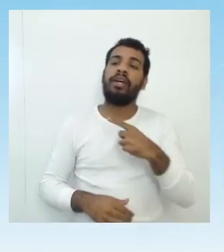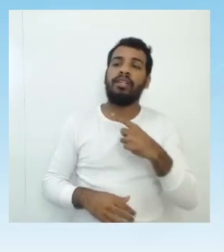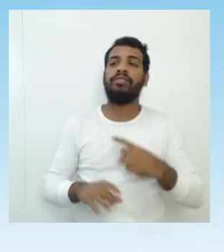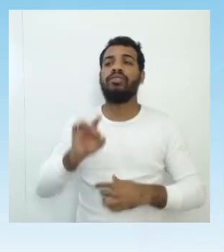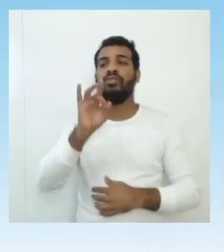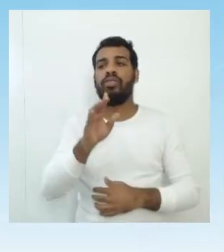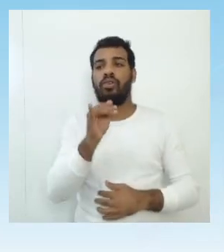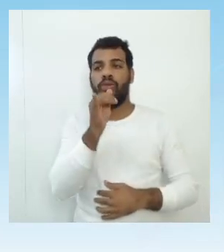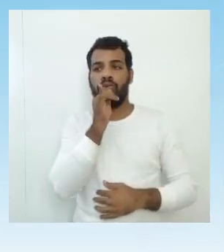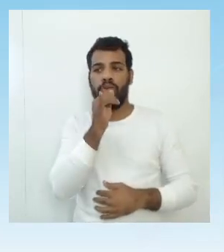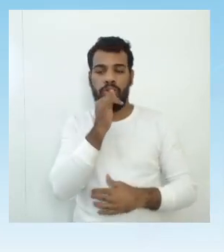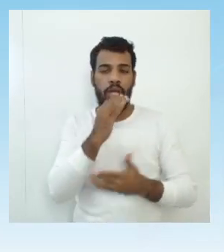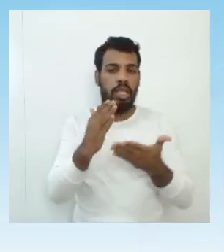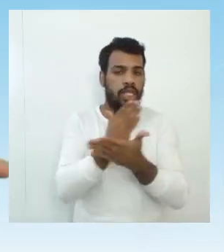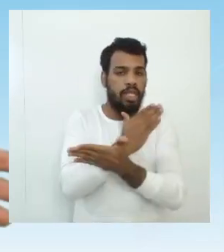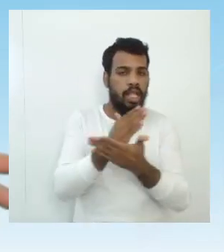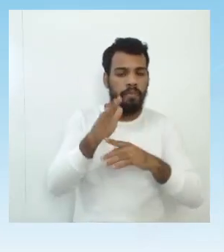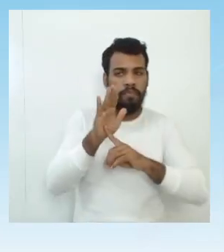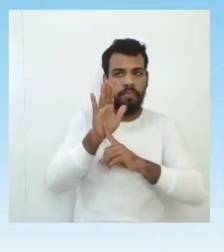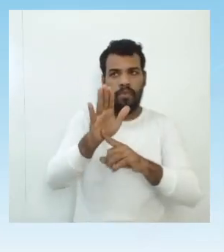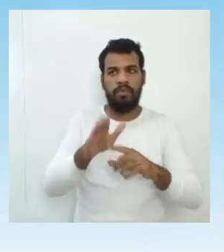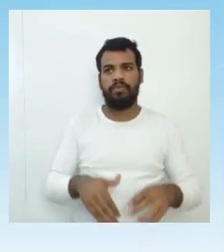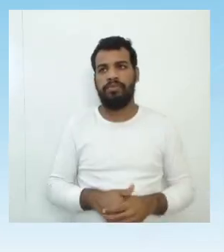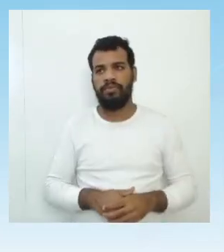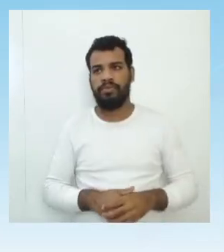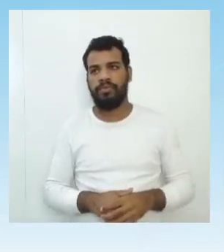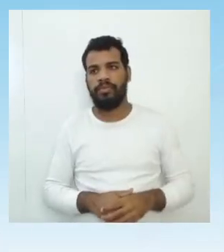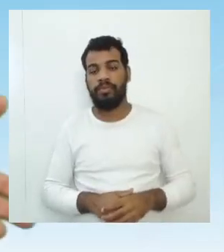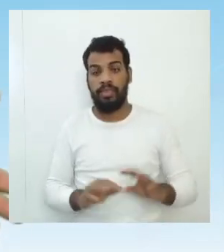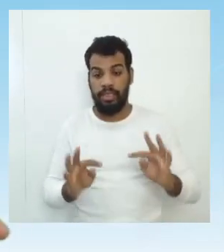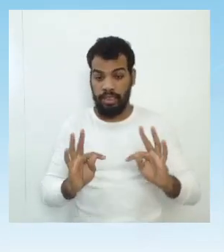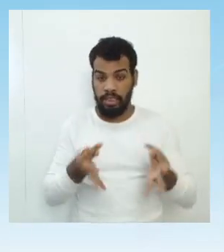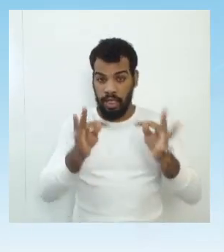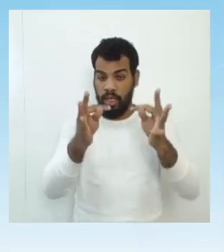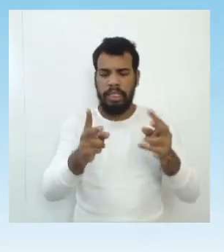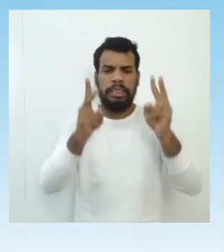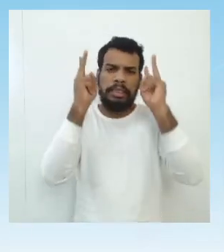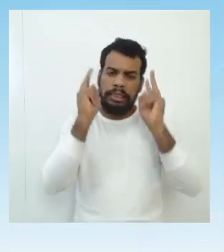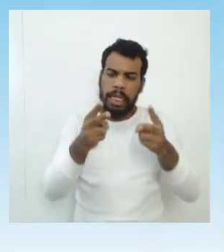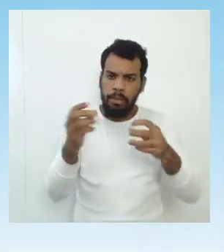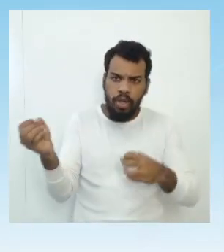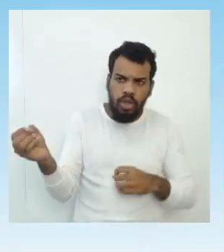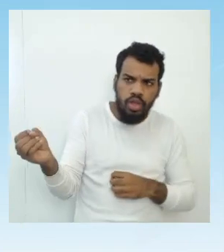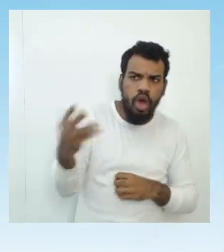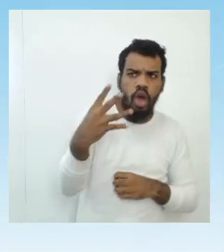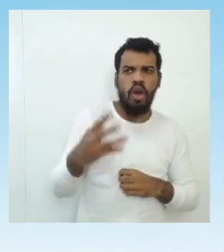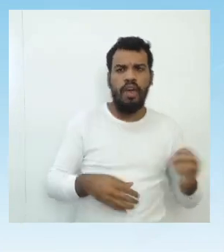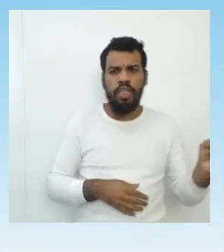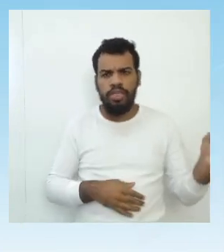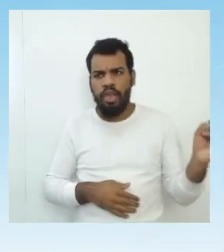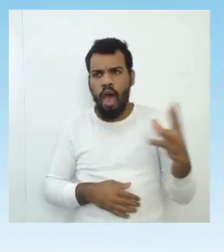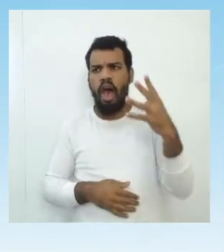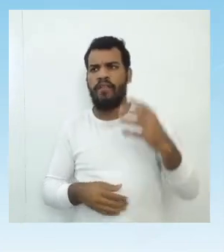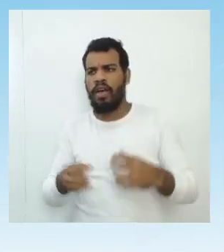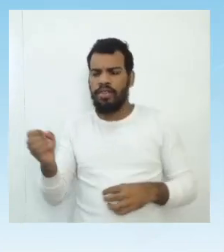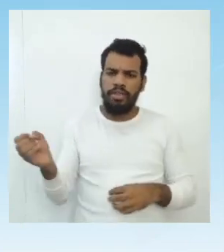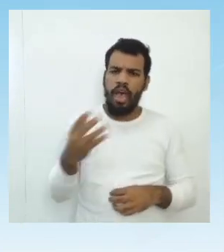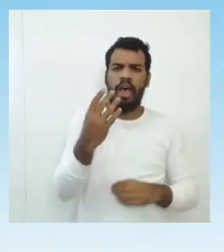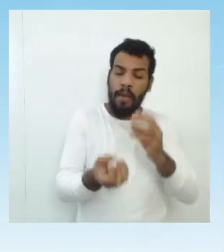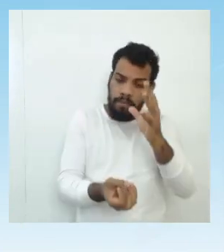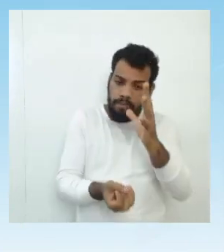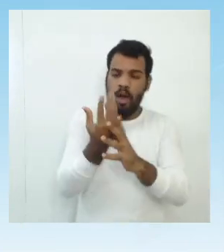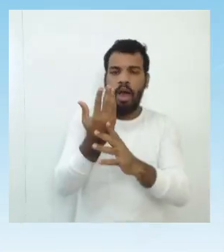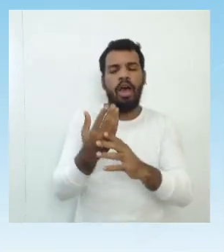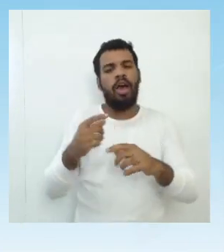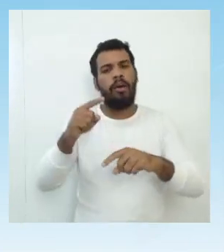todas as suas histórias. Novas tecnologias sempre necessitam de novos materiais com novas